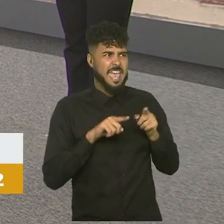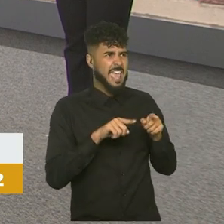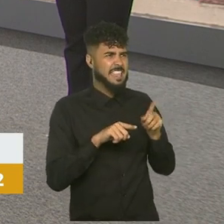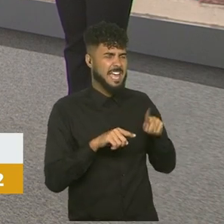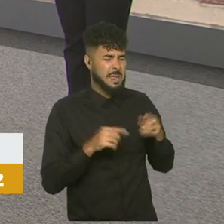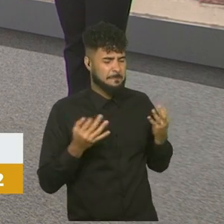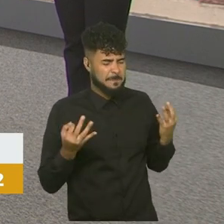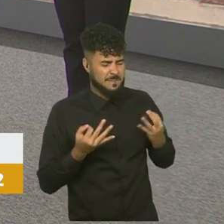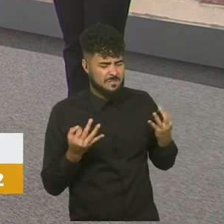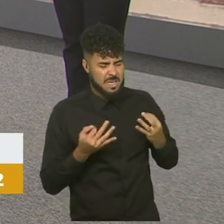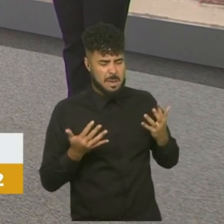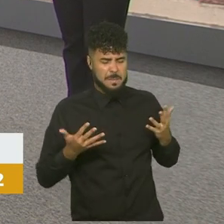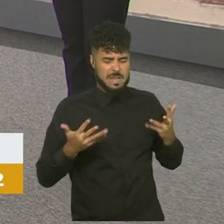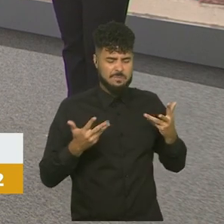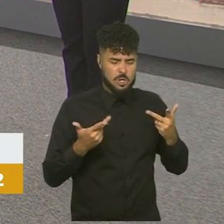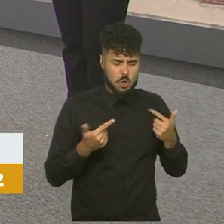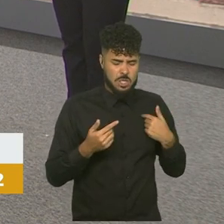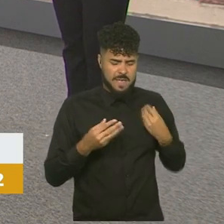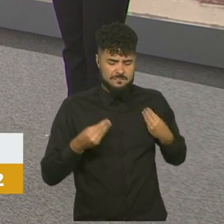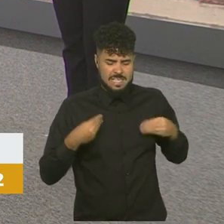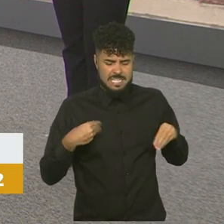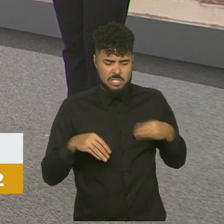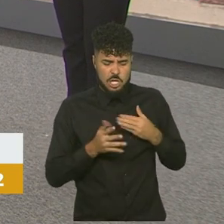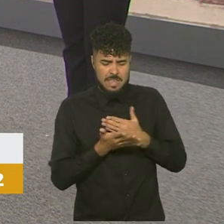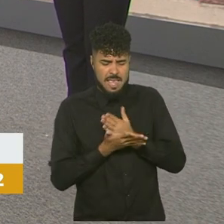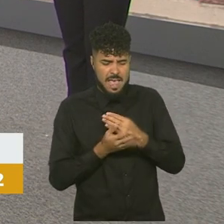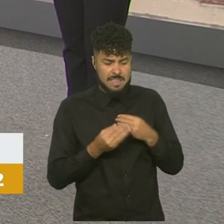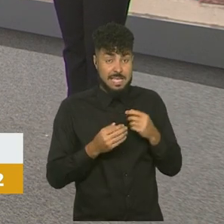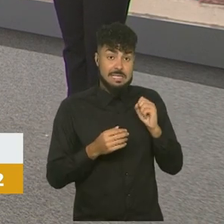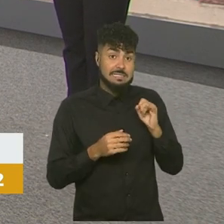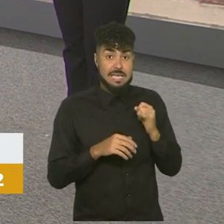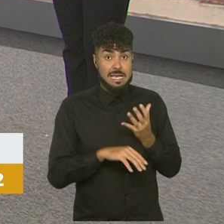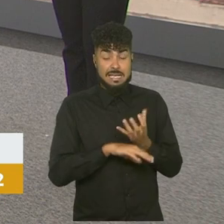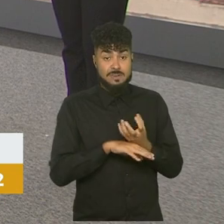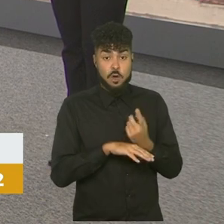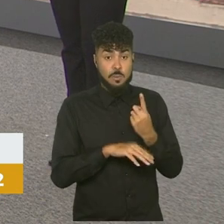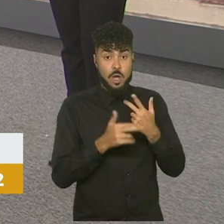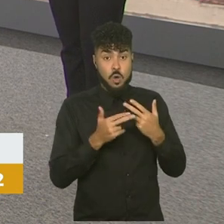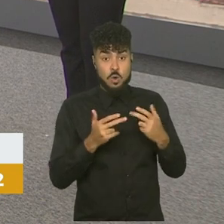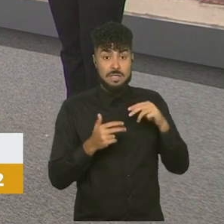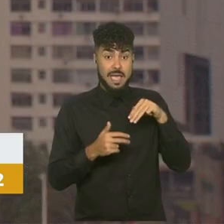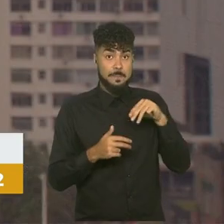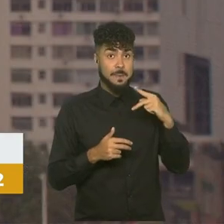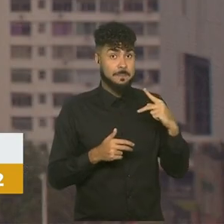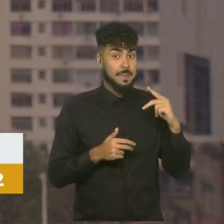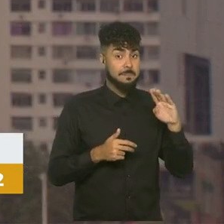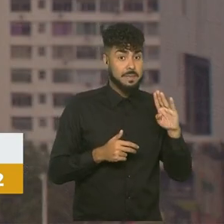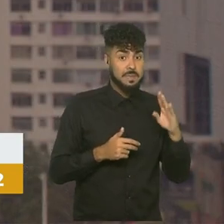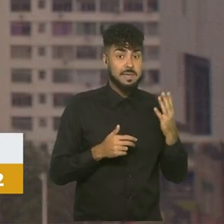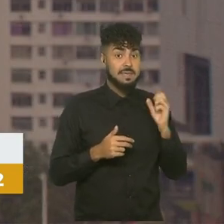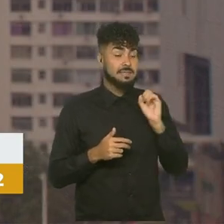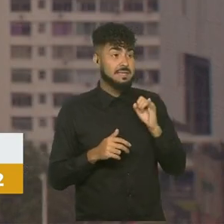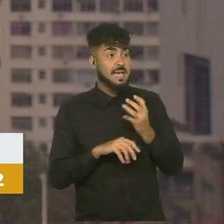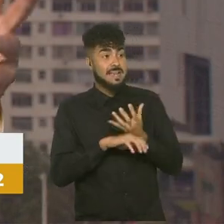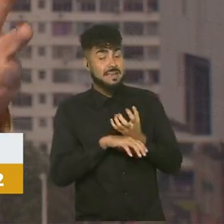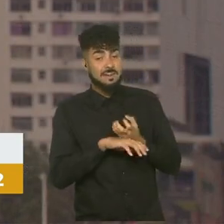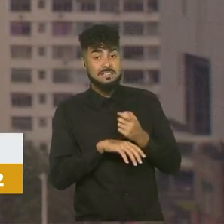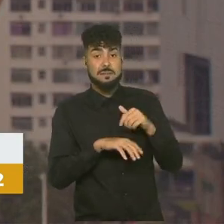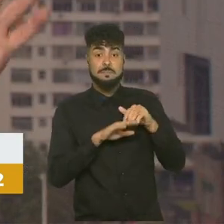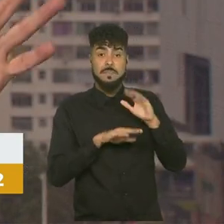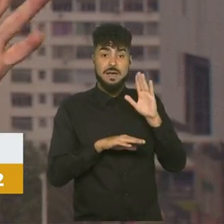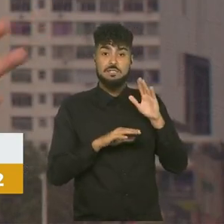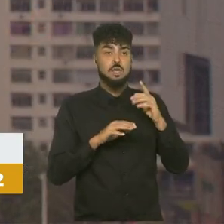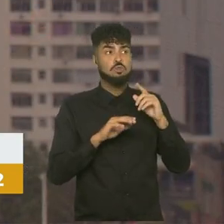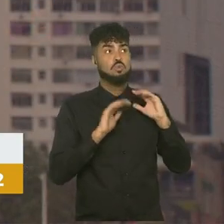maravilhosa, com uma versatilidade incrível, caso ela gravasse uma coisa mais de MPB, de... né? De samba, de